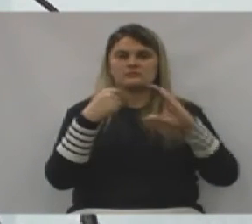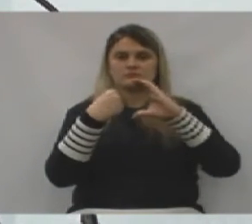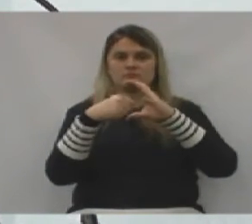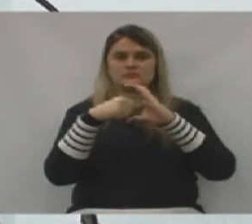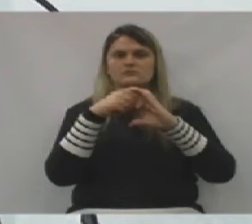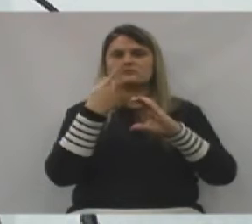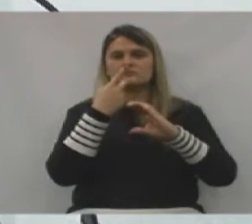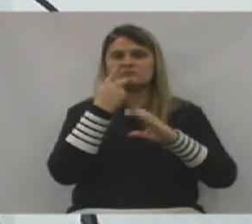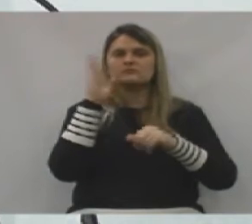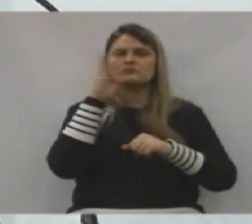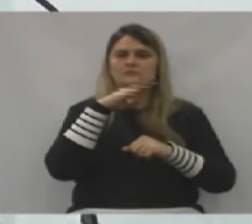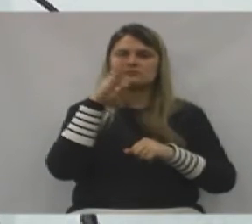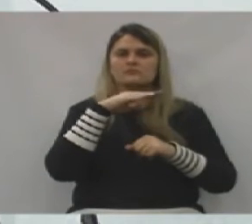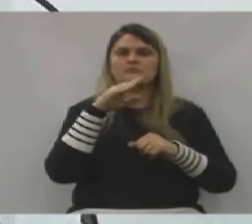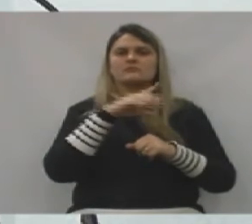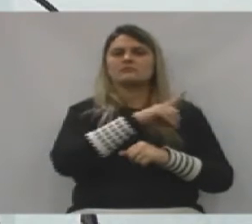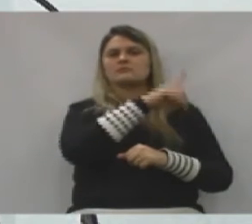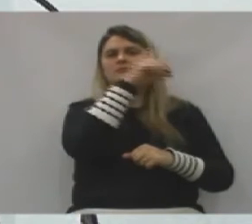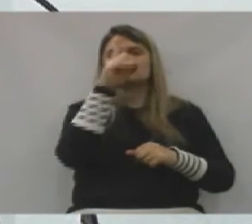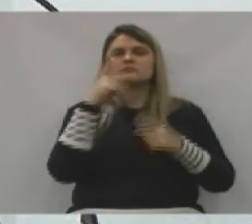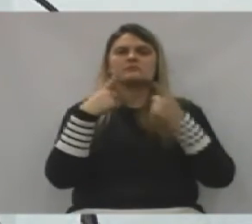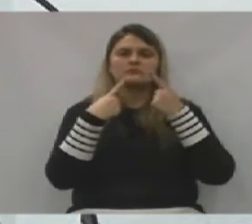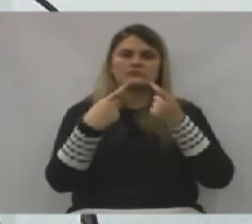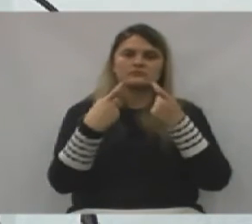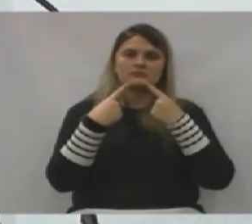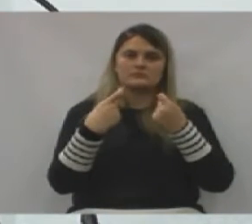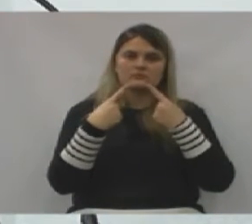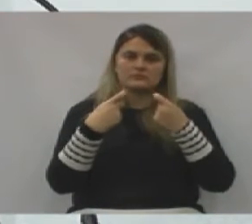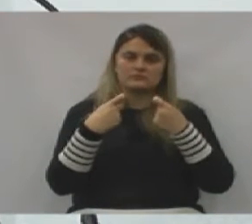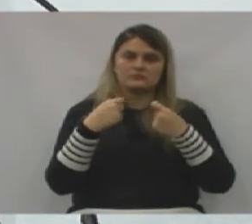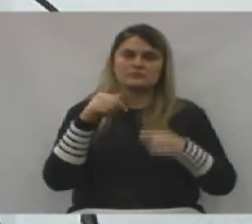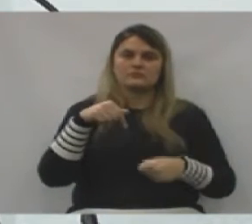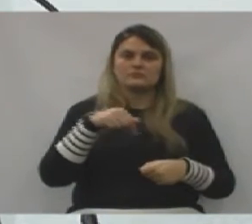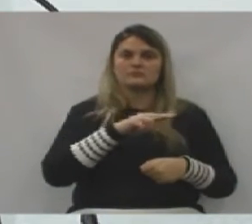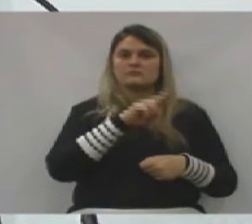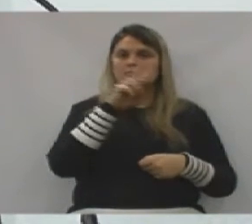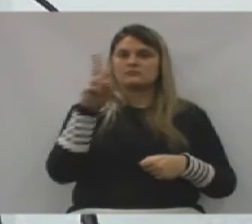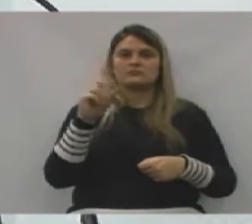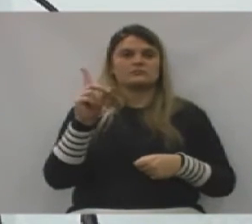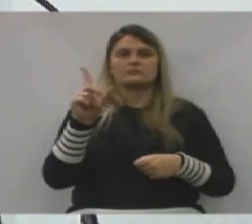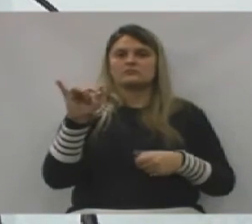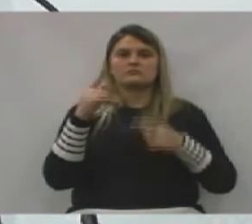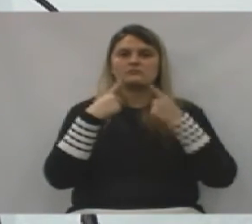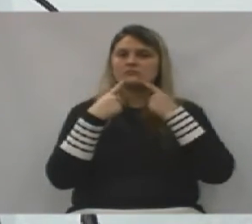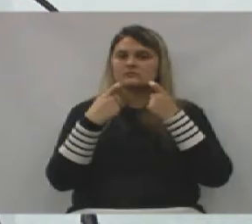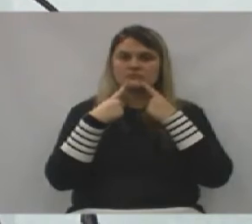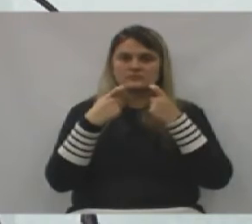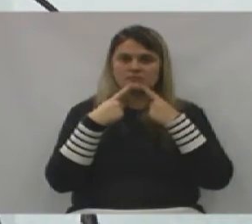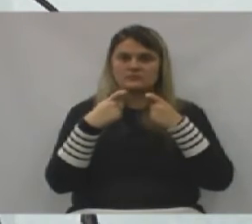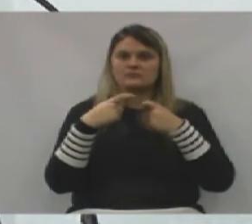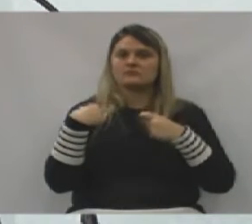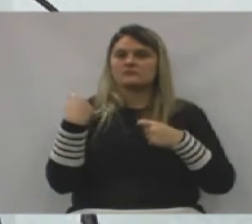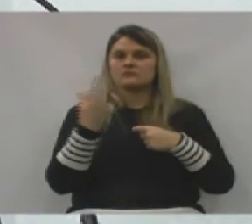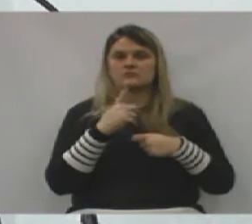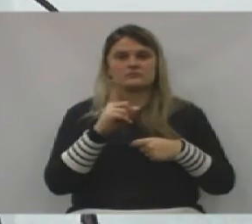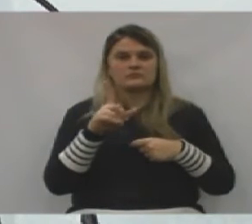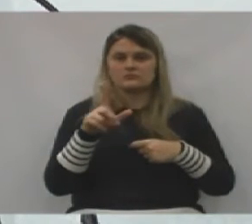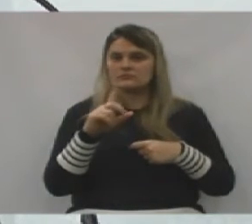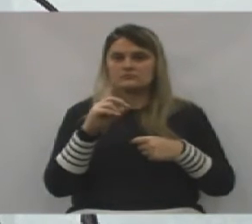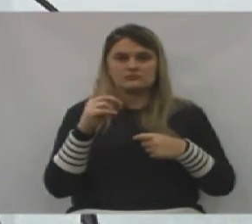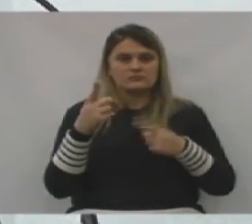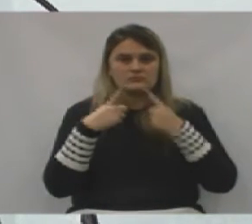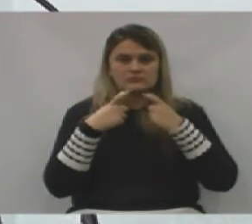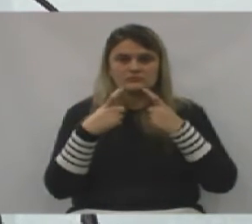O dia inteiro reclamando, União da Vitória não vai reclamar. E nunca reclamou